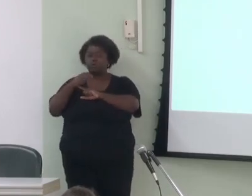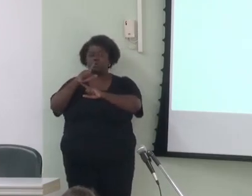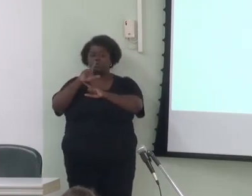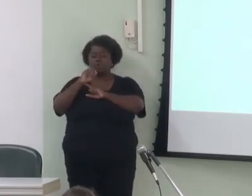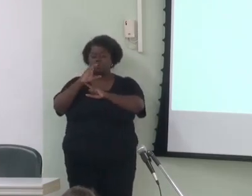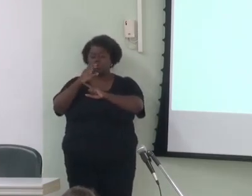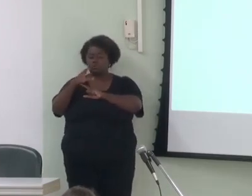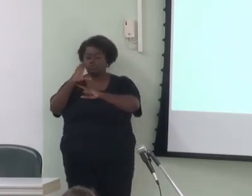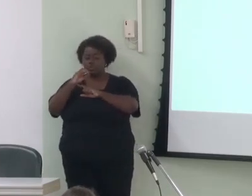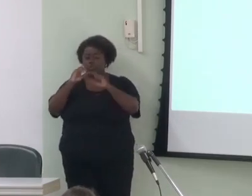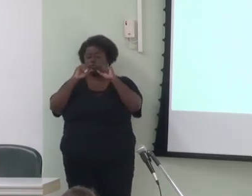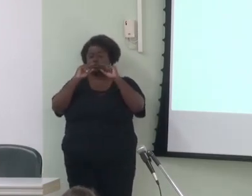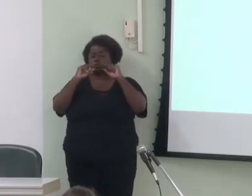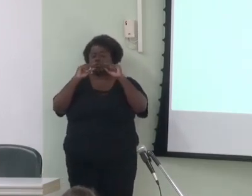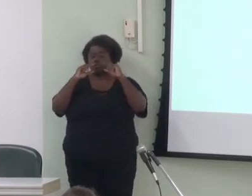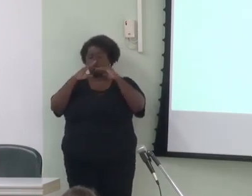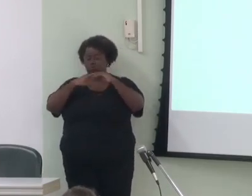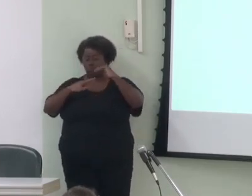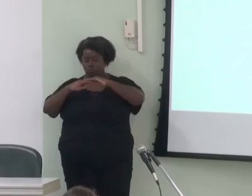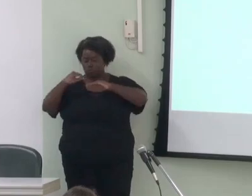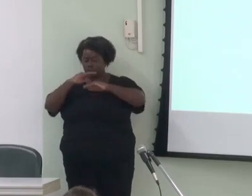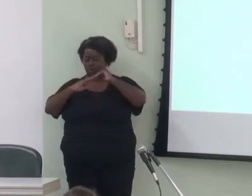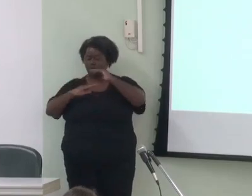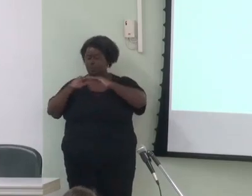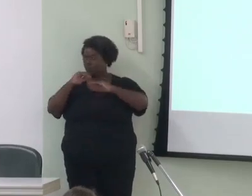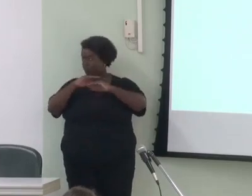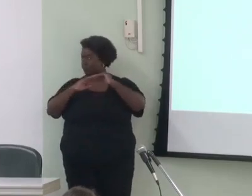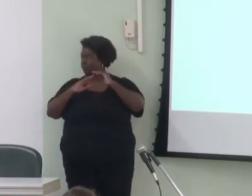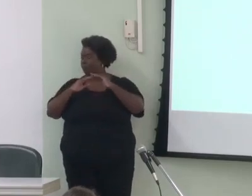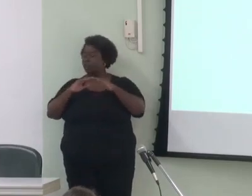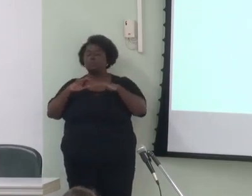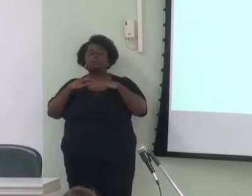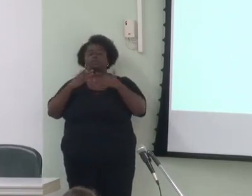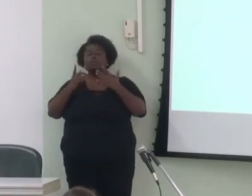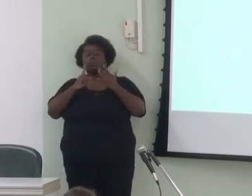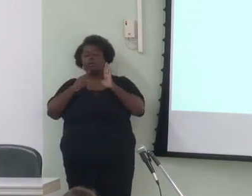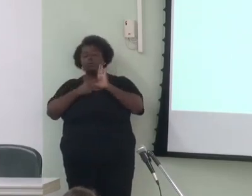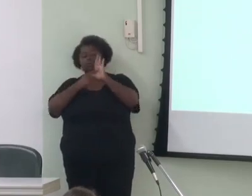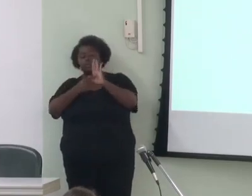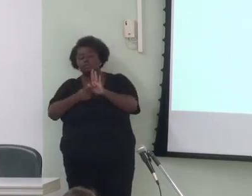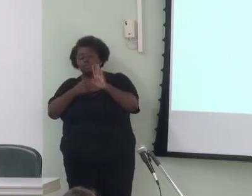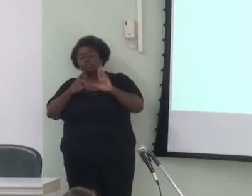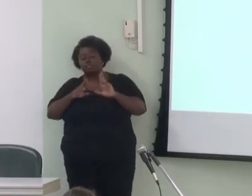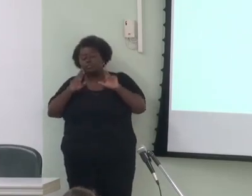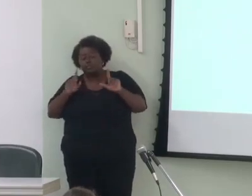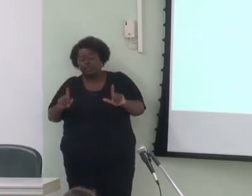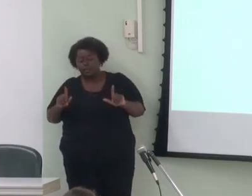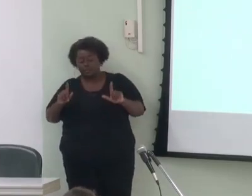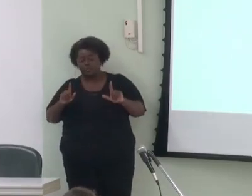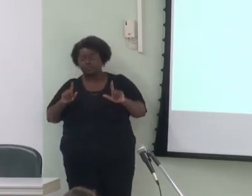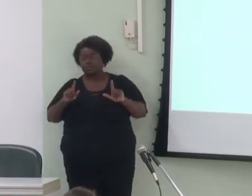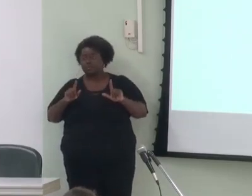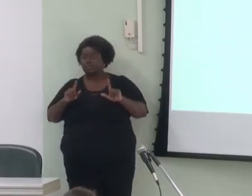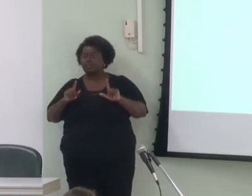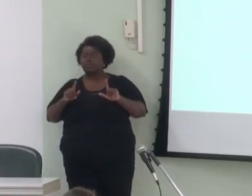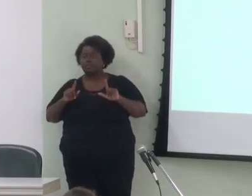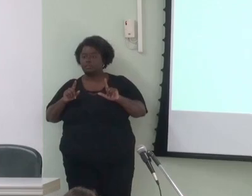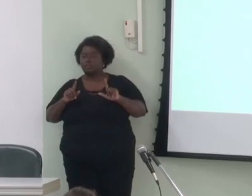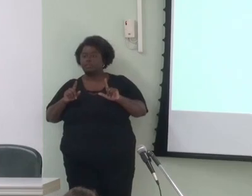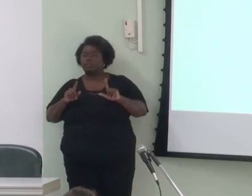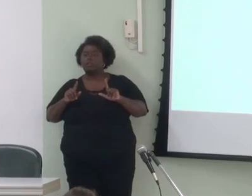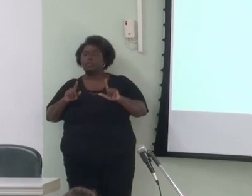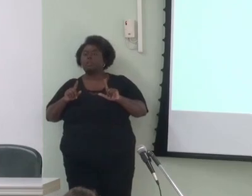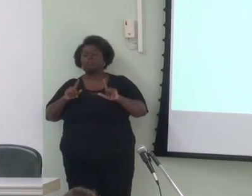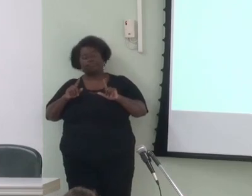conceitualizarem o mesmo evento no mundo biossocial embora não apresentem diferenças elas também embora apresentem